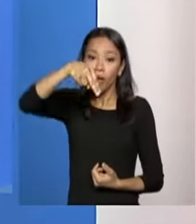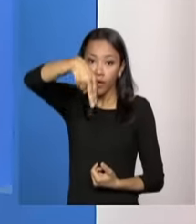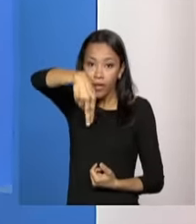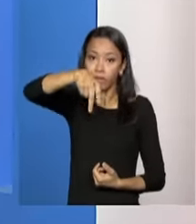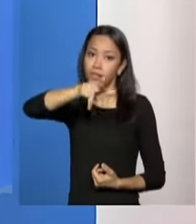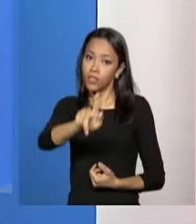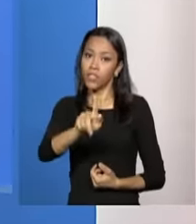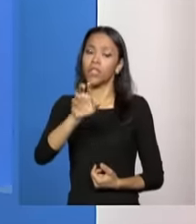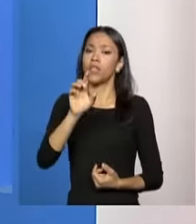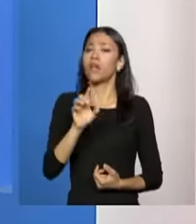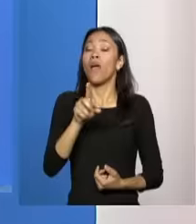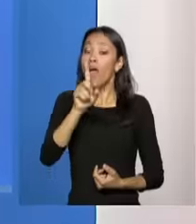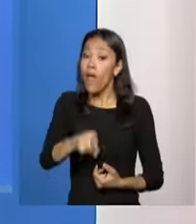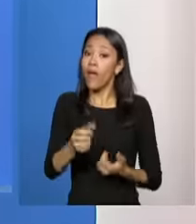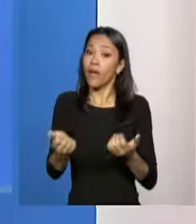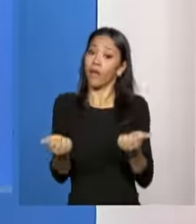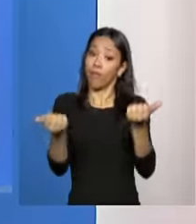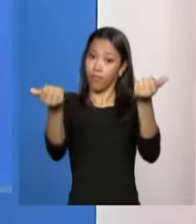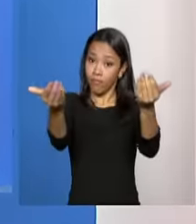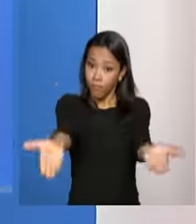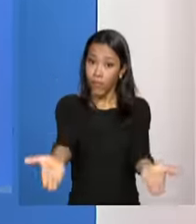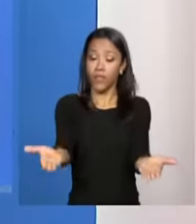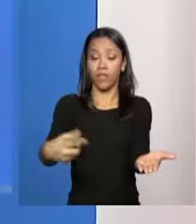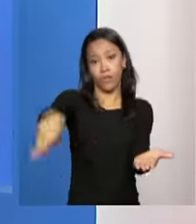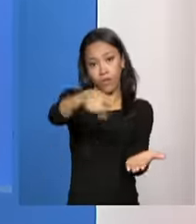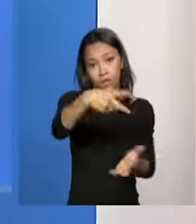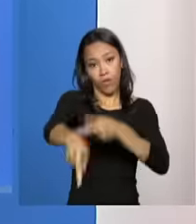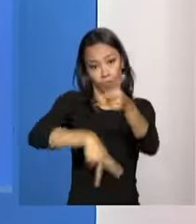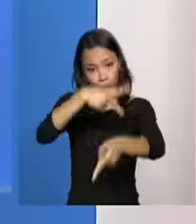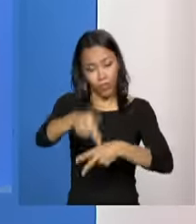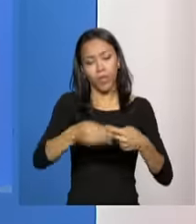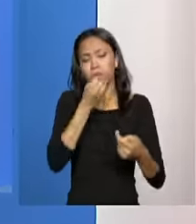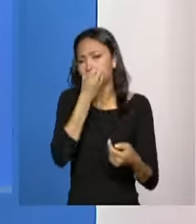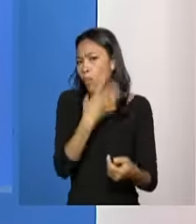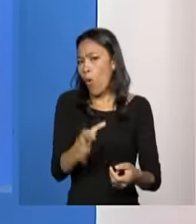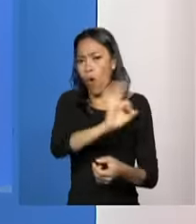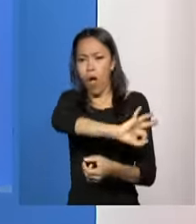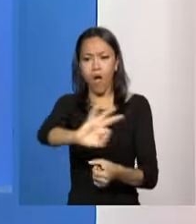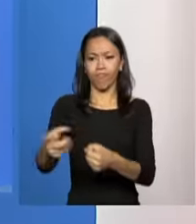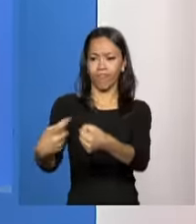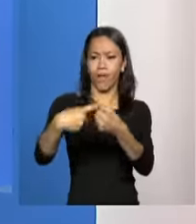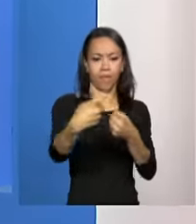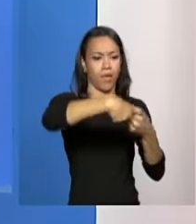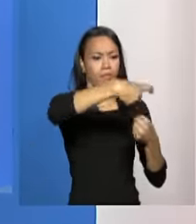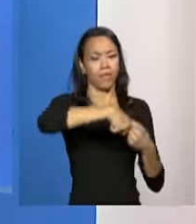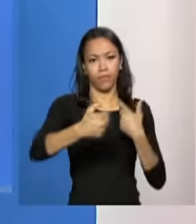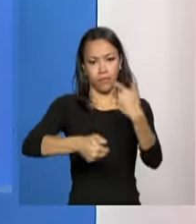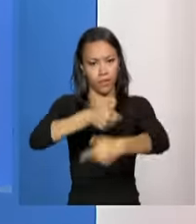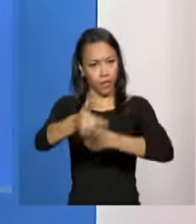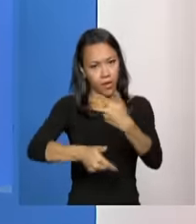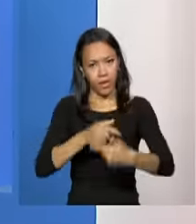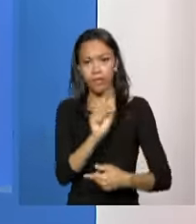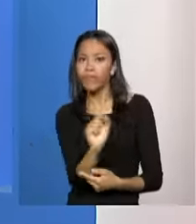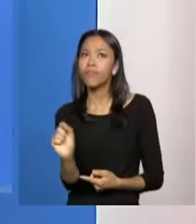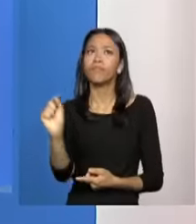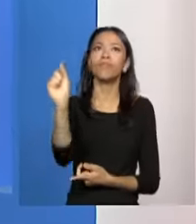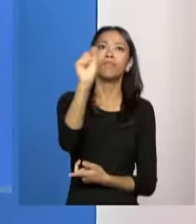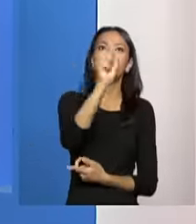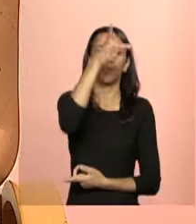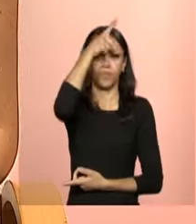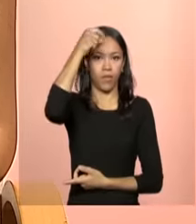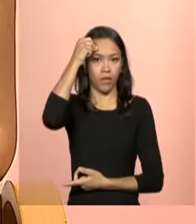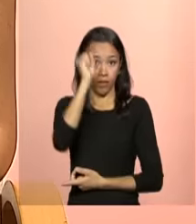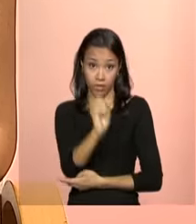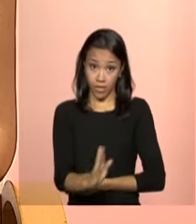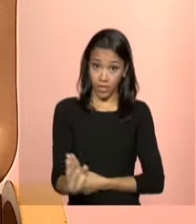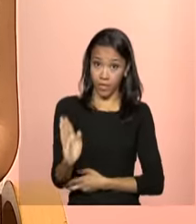estatal, mas é um serviço de natureza pública, que temos bons parceiros executando esse serviço aí nos municípios em todo o país. Então,